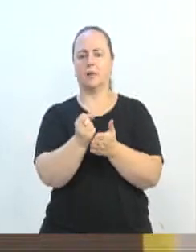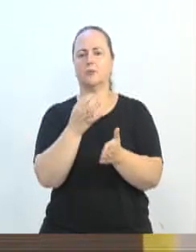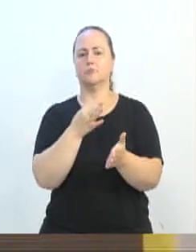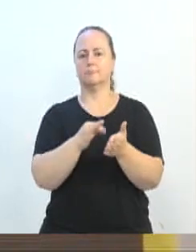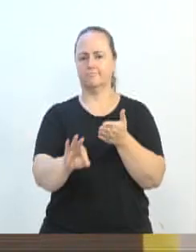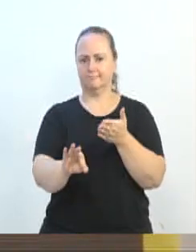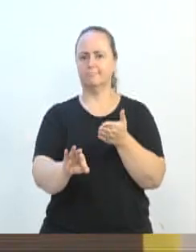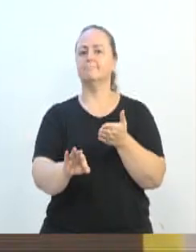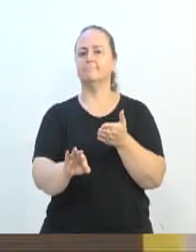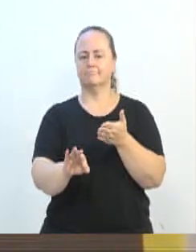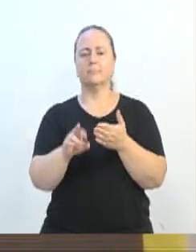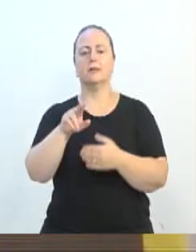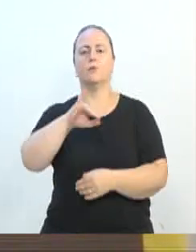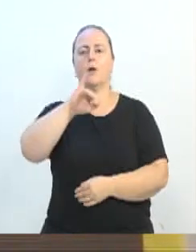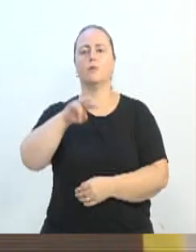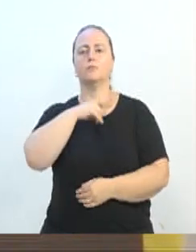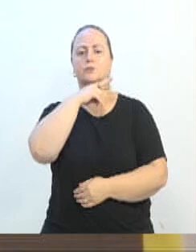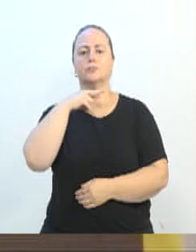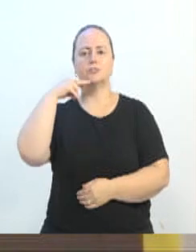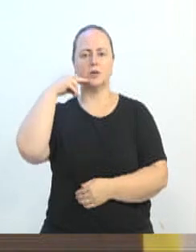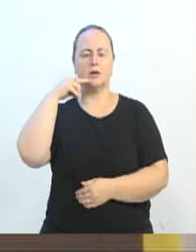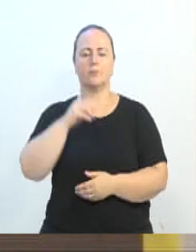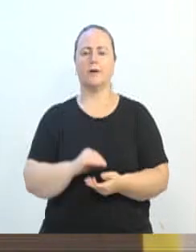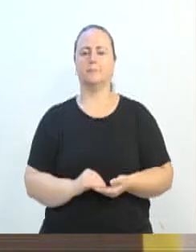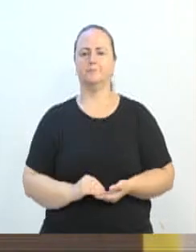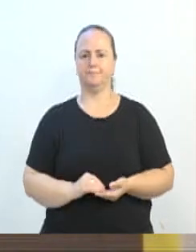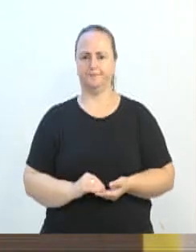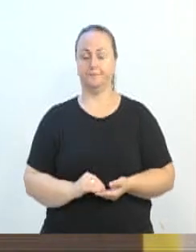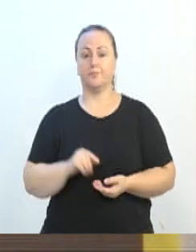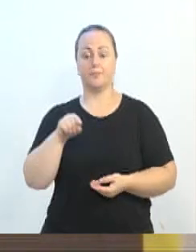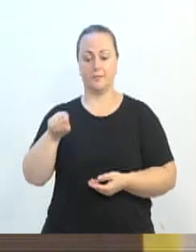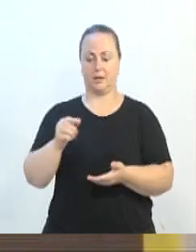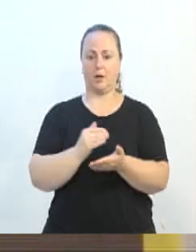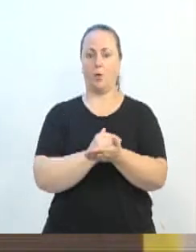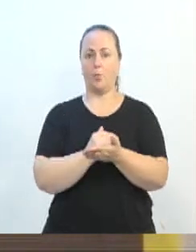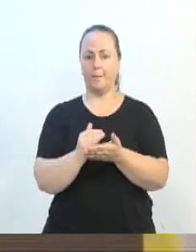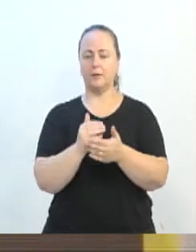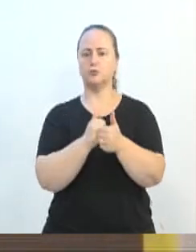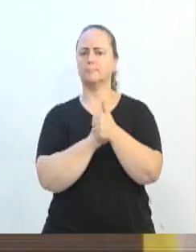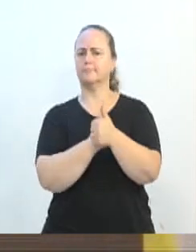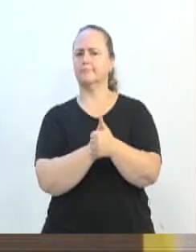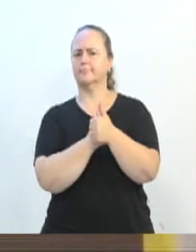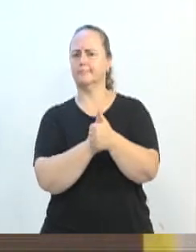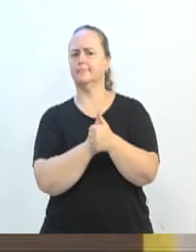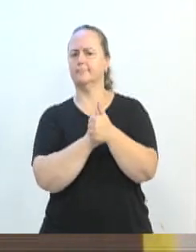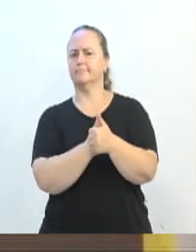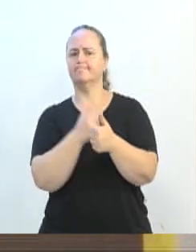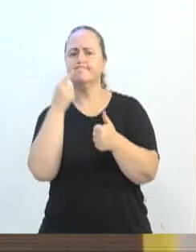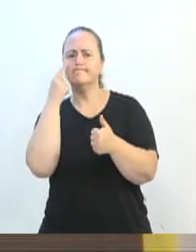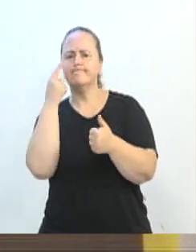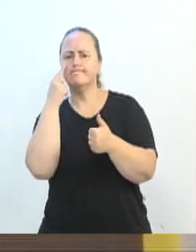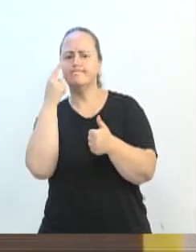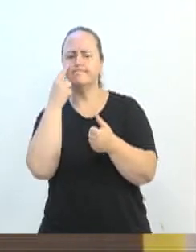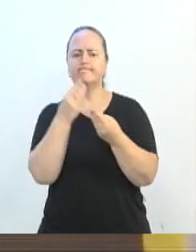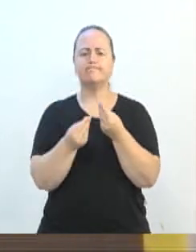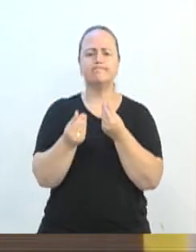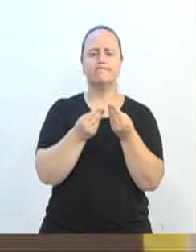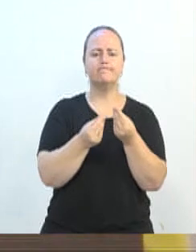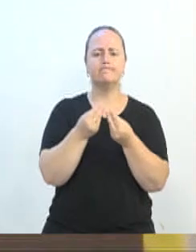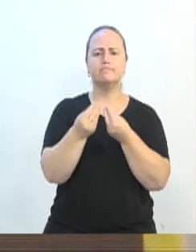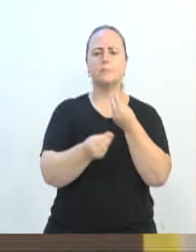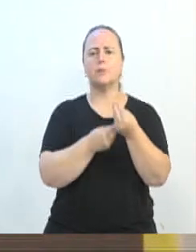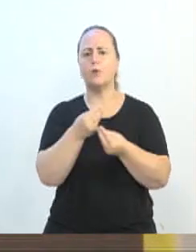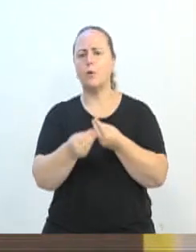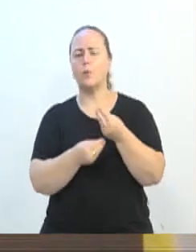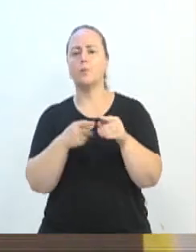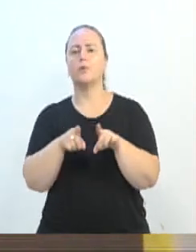Inicialmente, o novo modelo da área azul precisará de um acompanhamento constante para aperfeiçoamento e